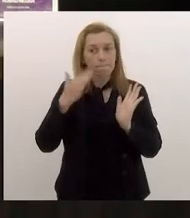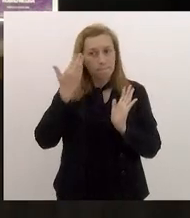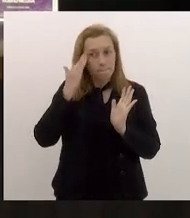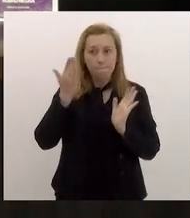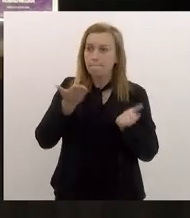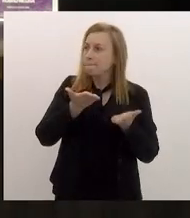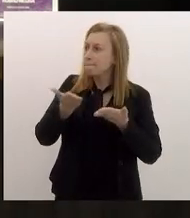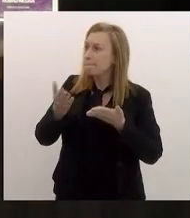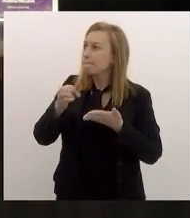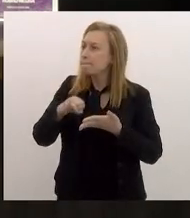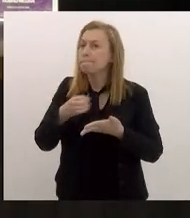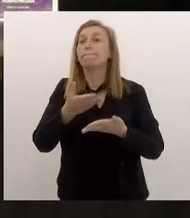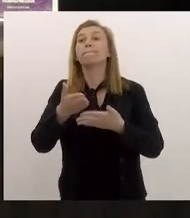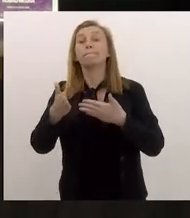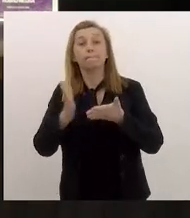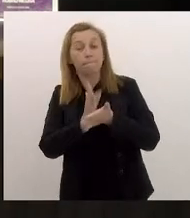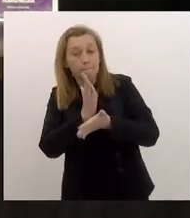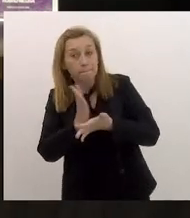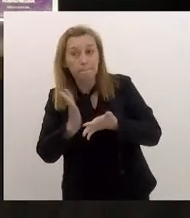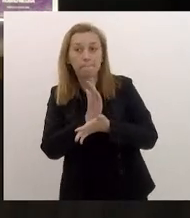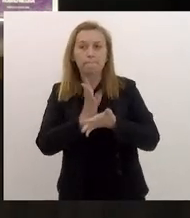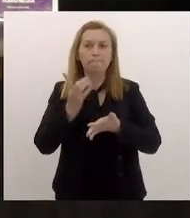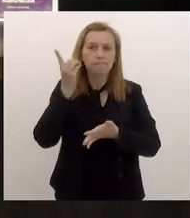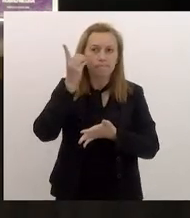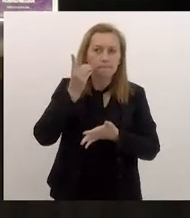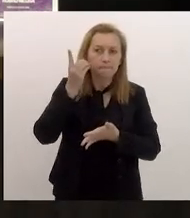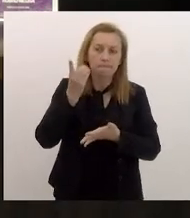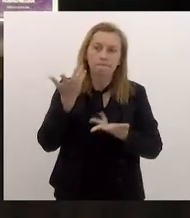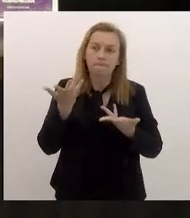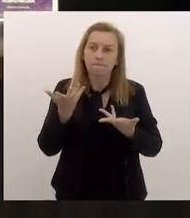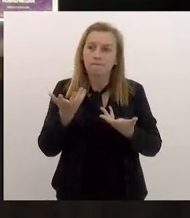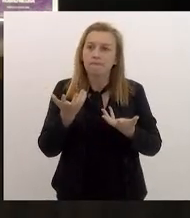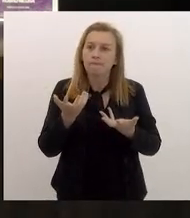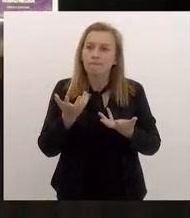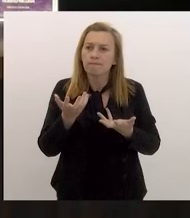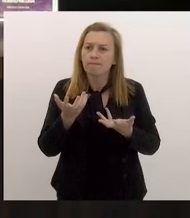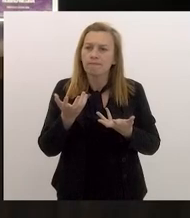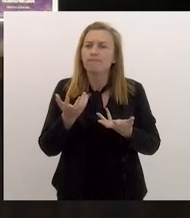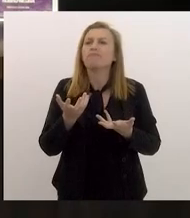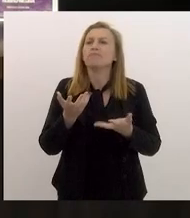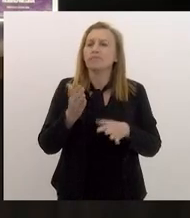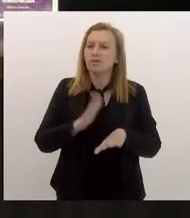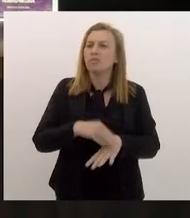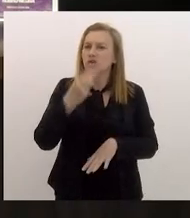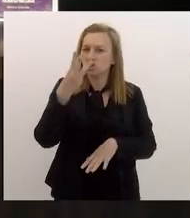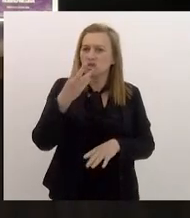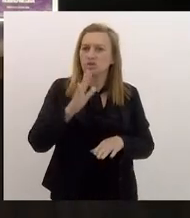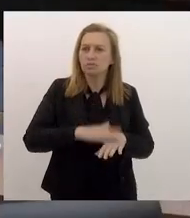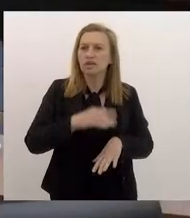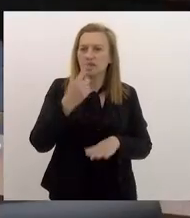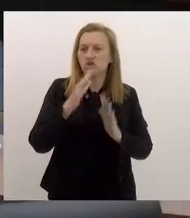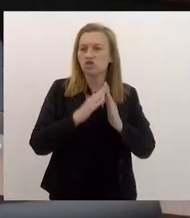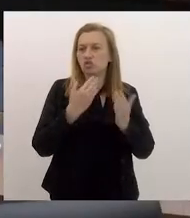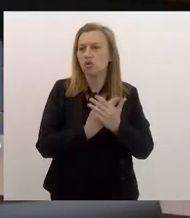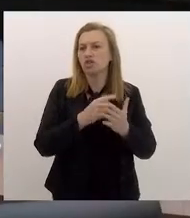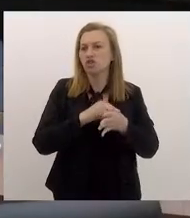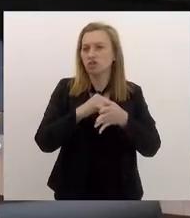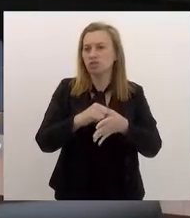se alguns... Não, está bom. Se alguém quiser... Pode ser um colégio depois três audiências. Mais três e mais um colégio de líderes.